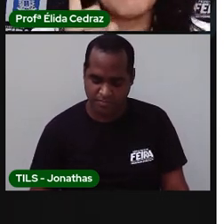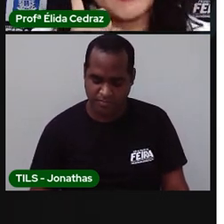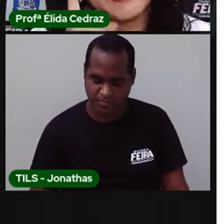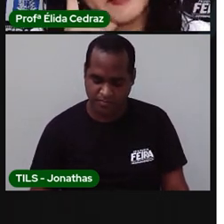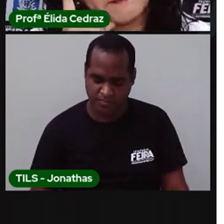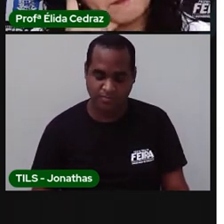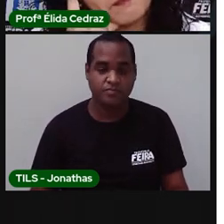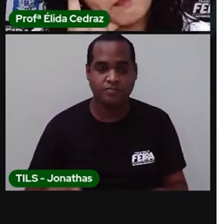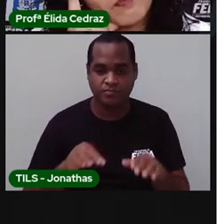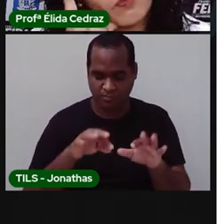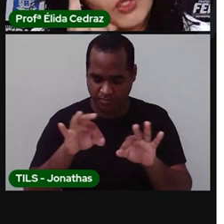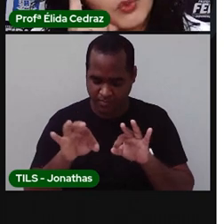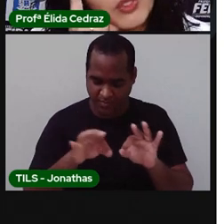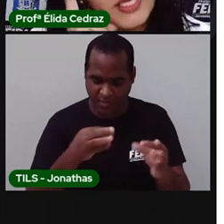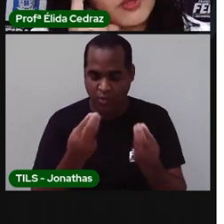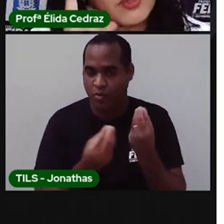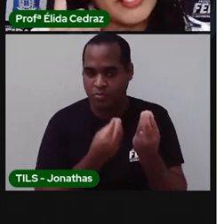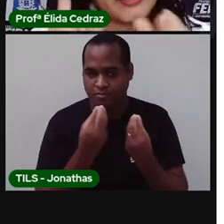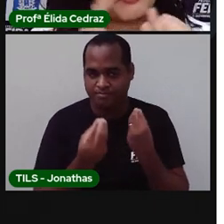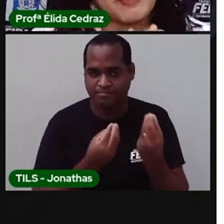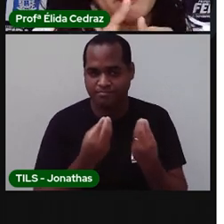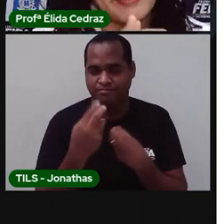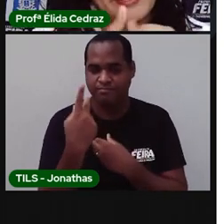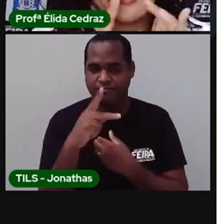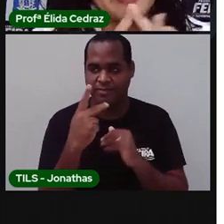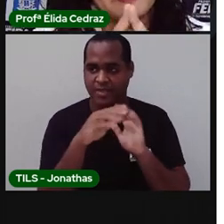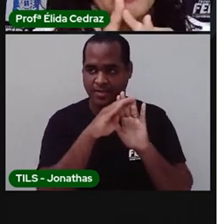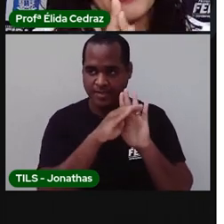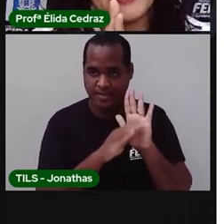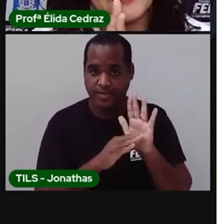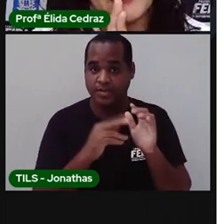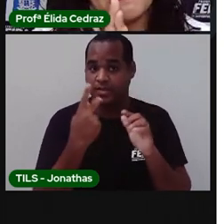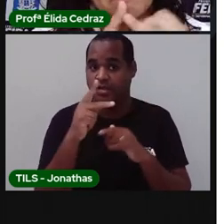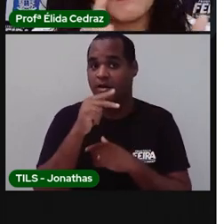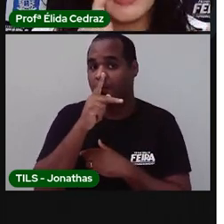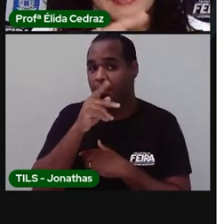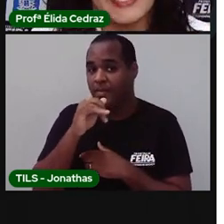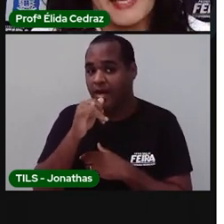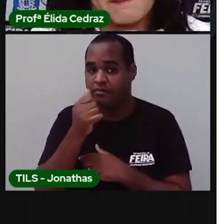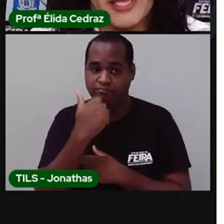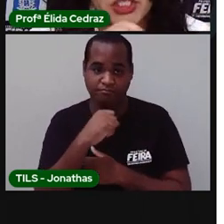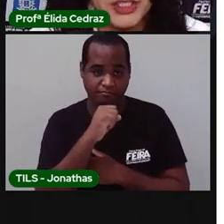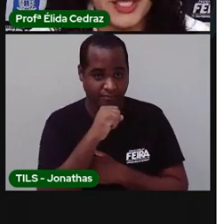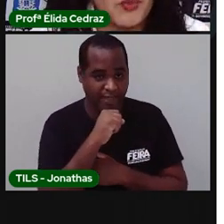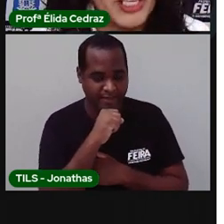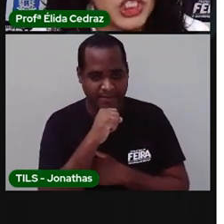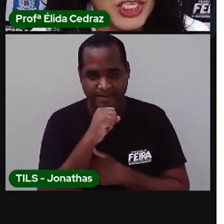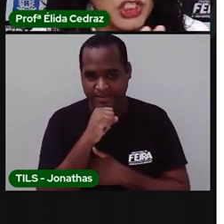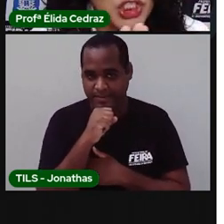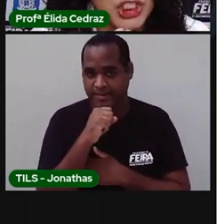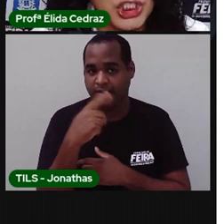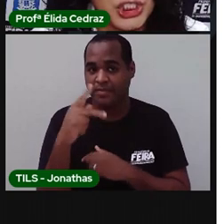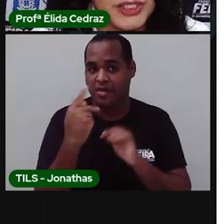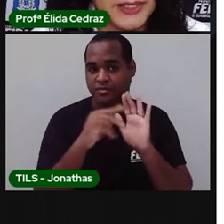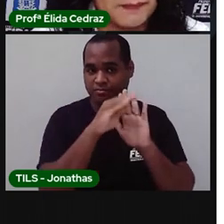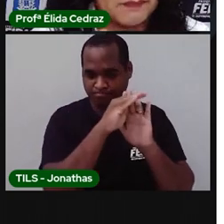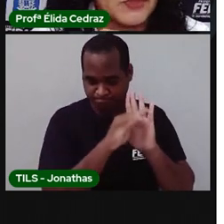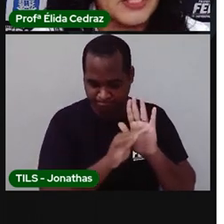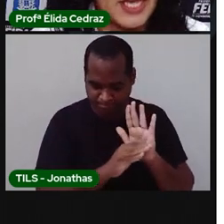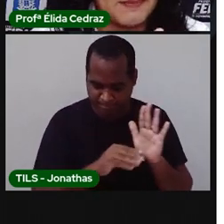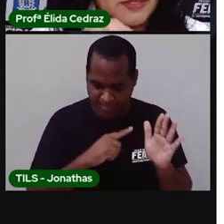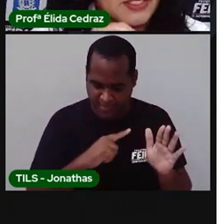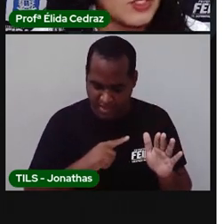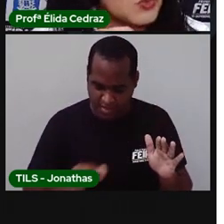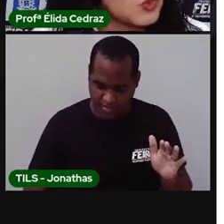Lembra aí do celular do papai, da mamãe, naquela parte que tem uma agendinha,